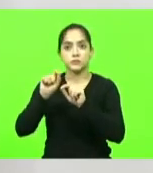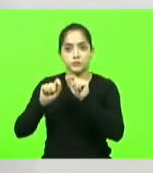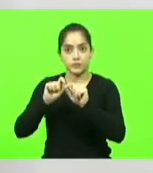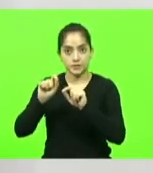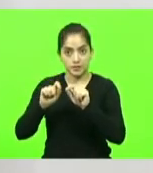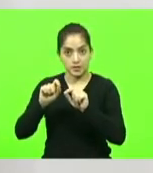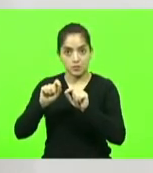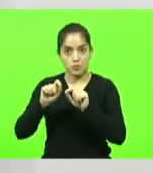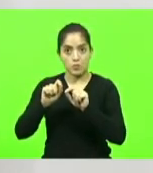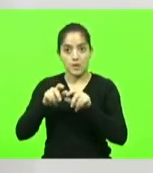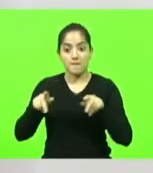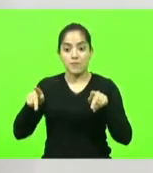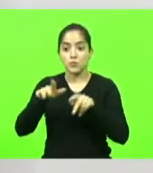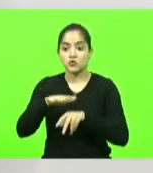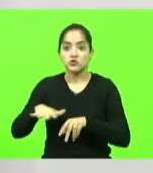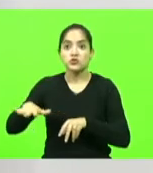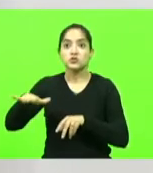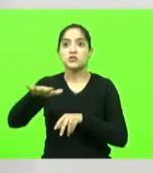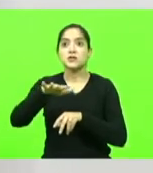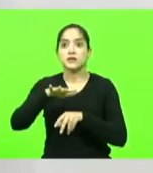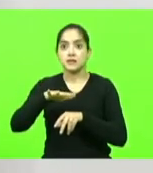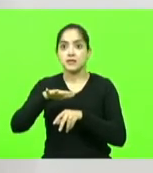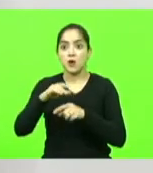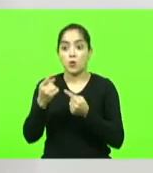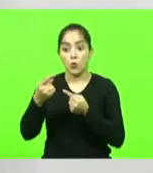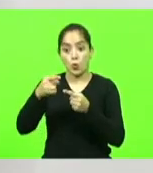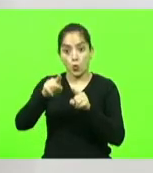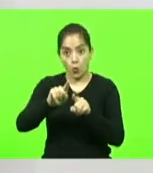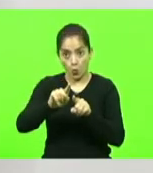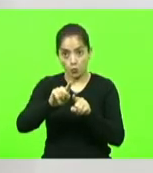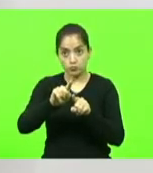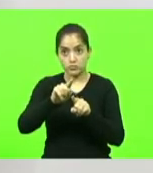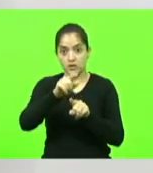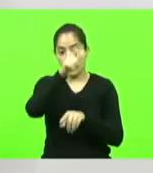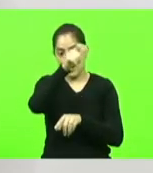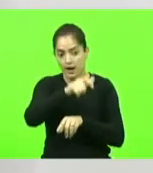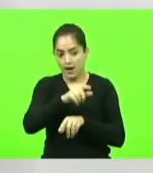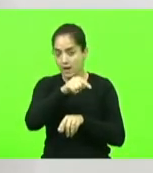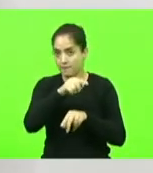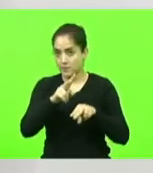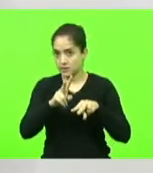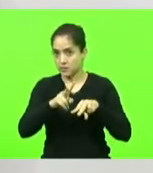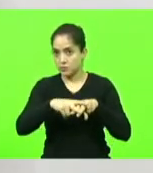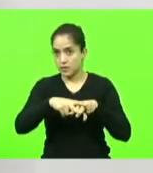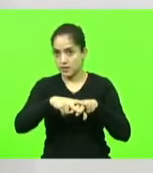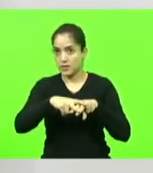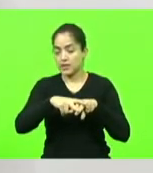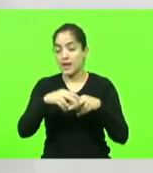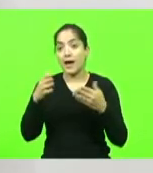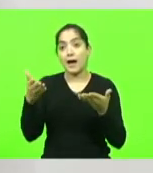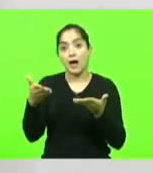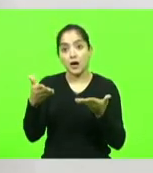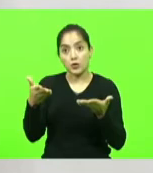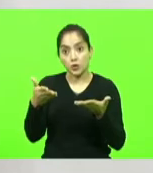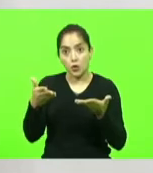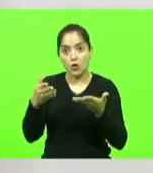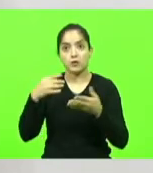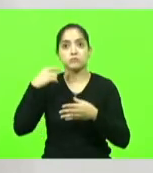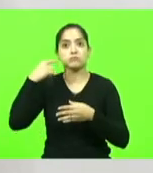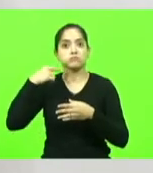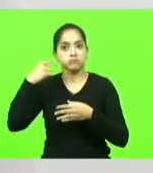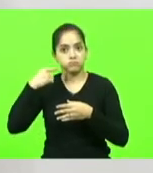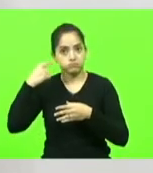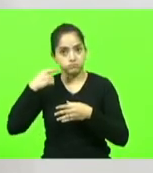Procuradoria Geral da República ser contra a prisão de Roberto Jefferson, agora os advogados de Roberto